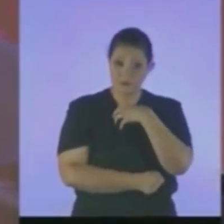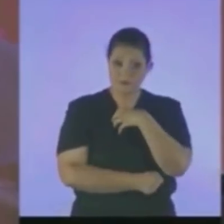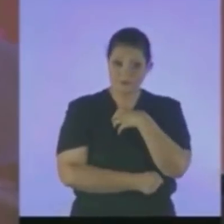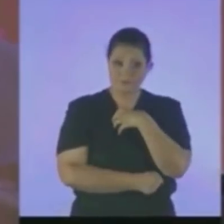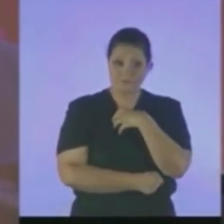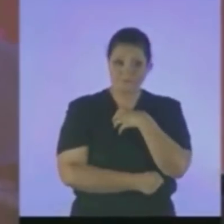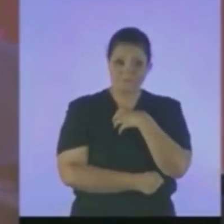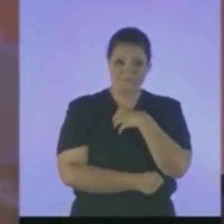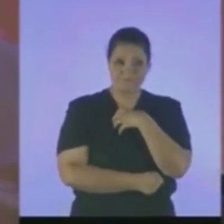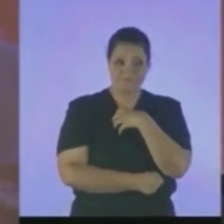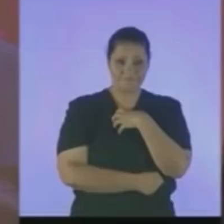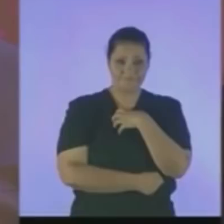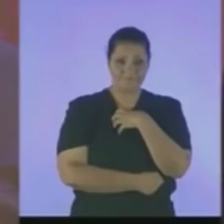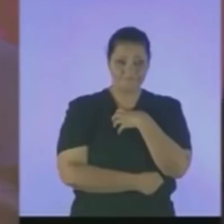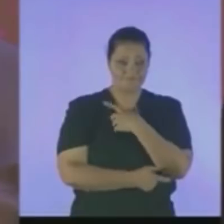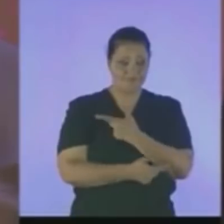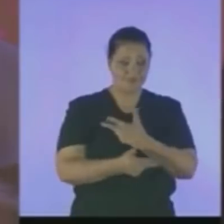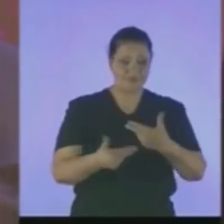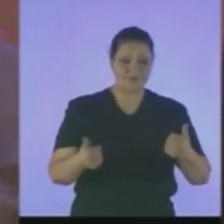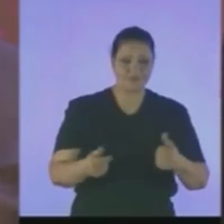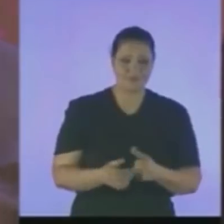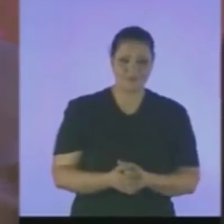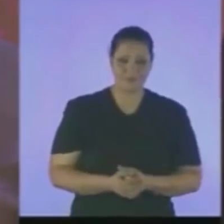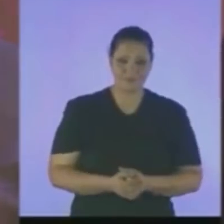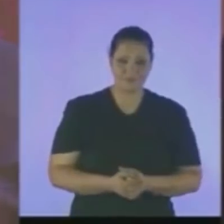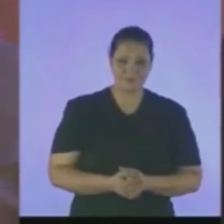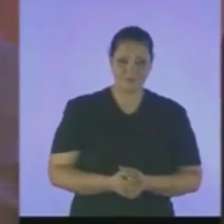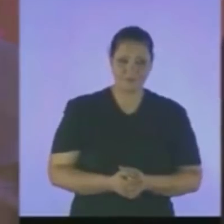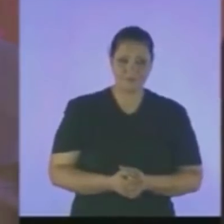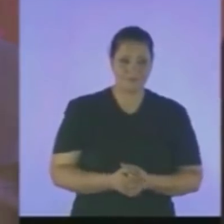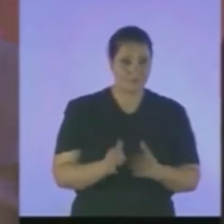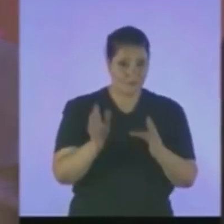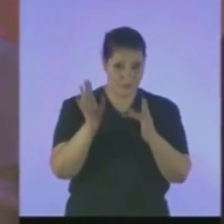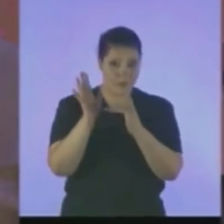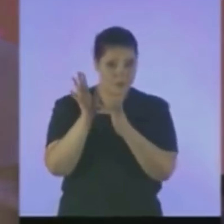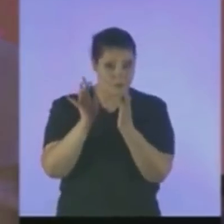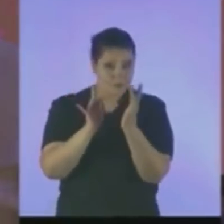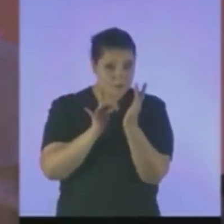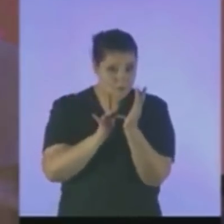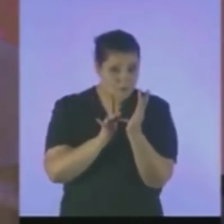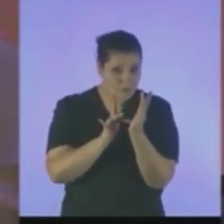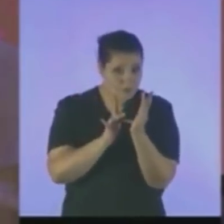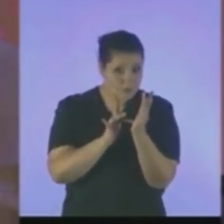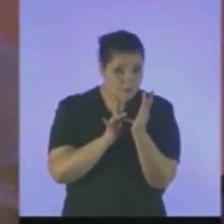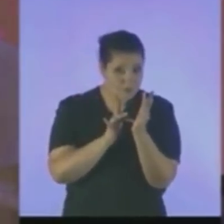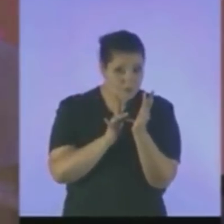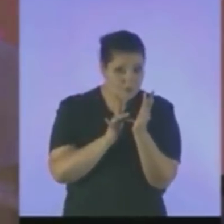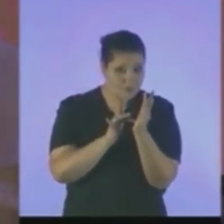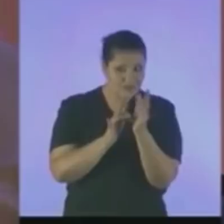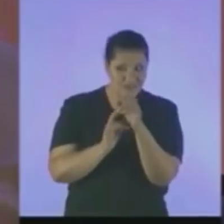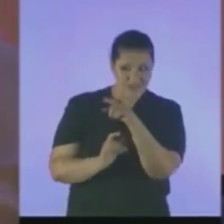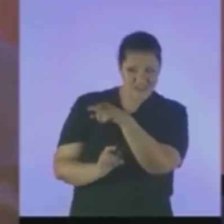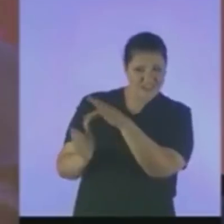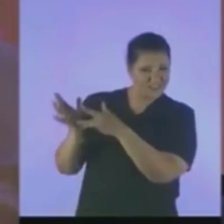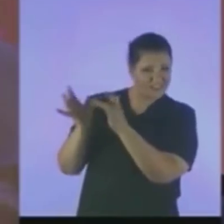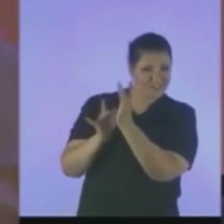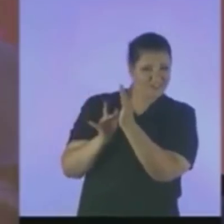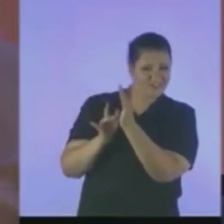Deploráveis Jesus Tem sido Ridicularizado